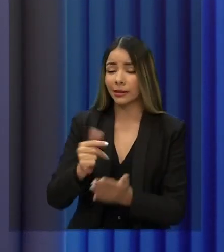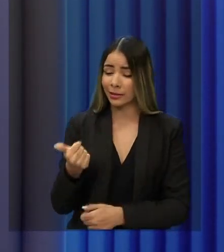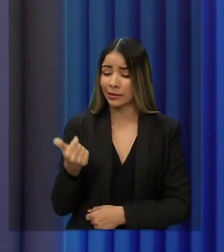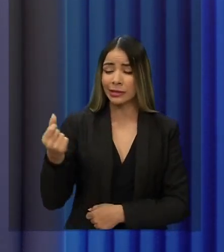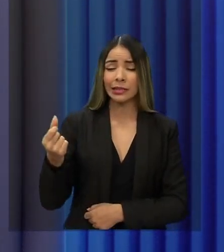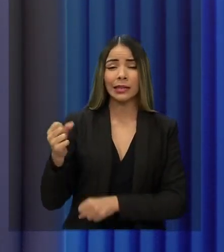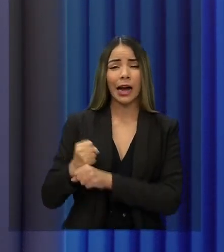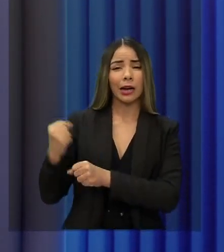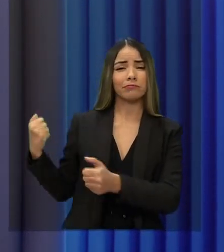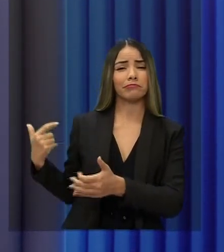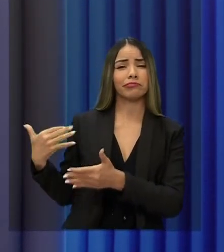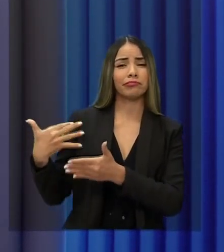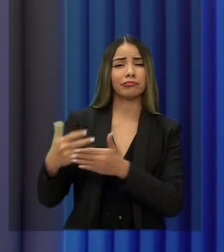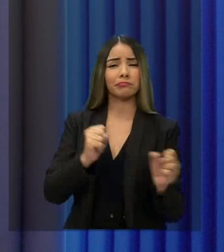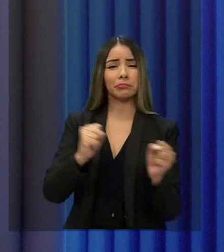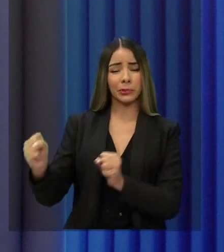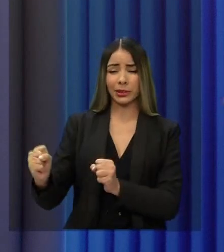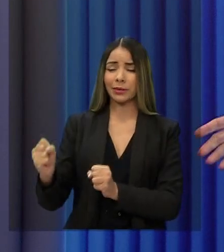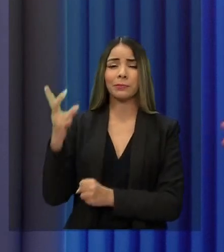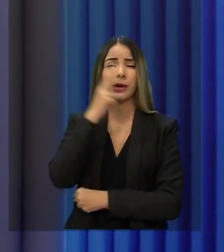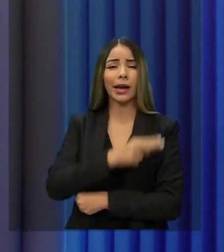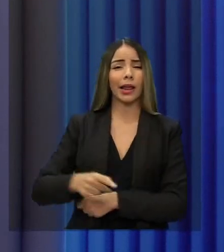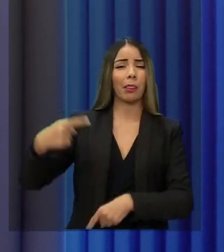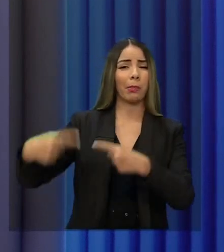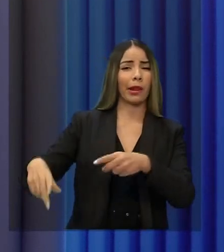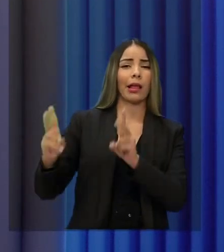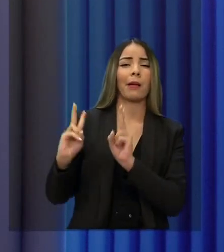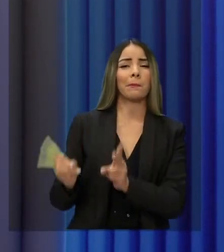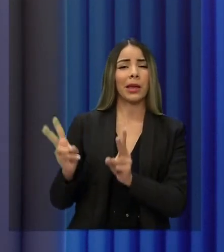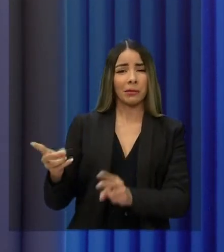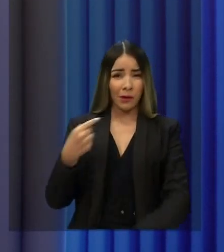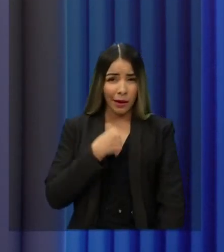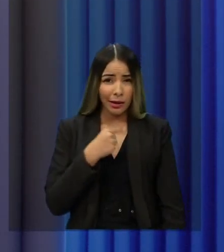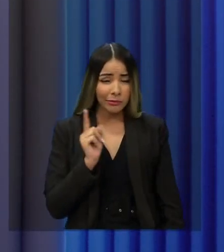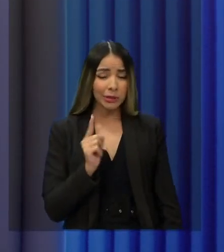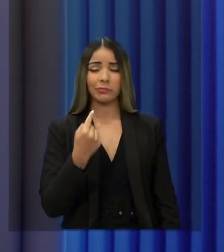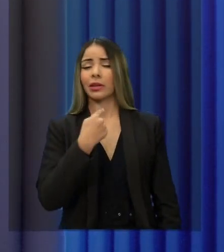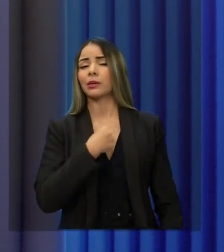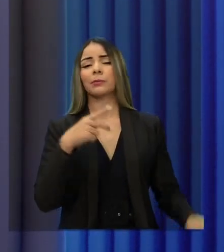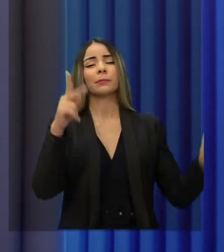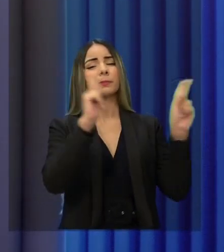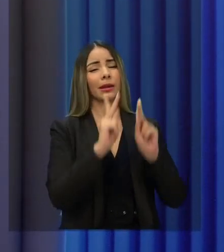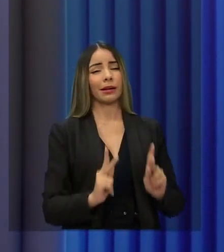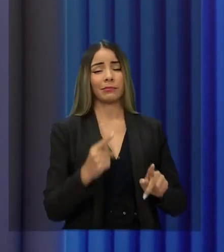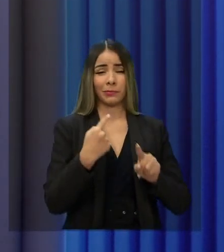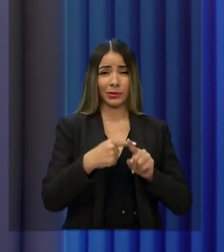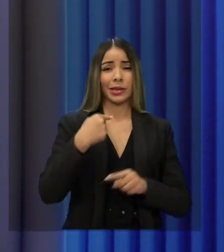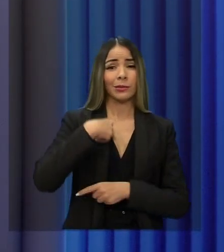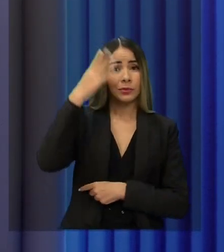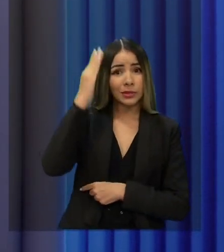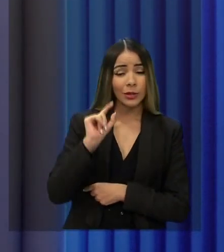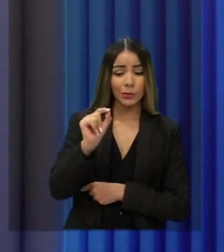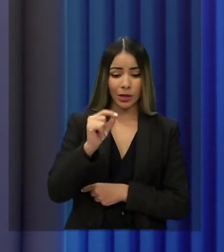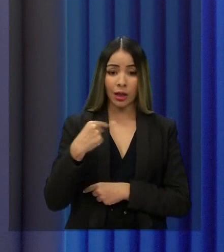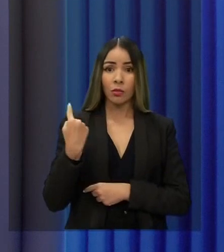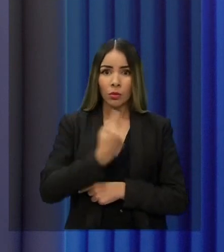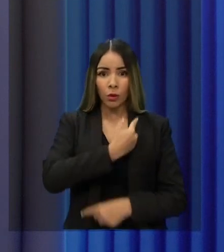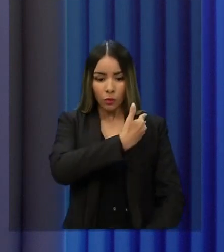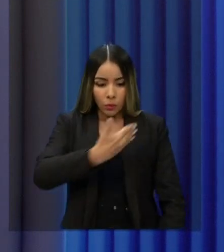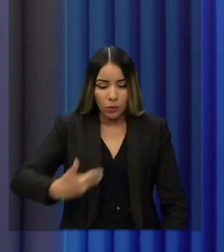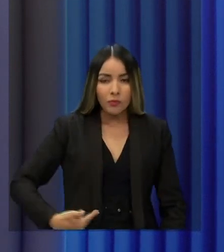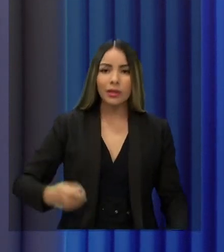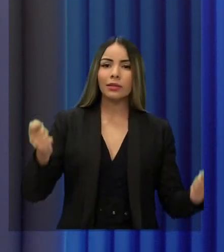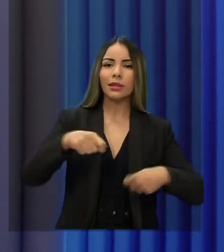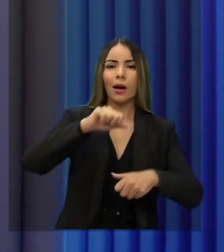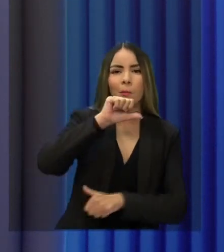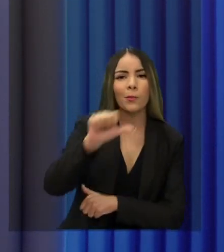permanece fazendo política da mesma forma, são eles, não sou eu. Eu estou muito tranquilo em saber que o nosso governo é que vai trazer a mudança real,